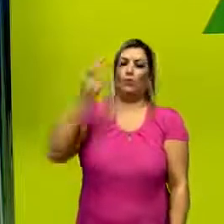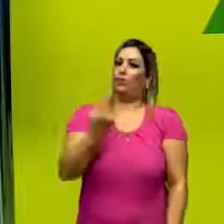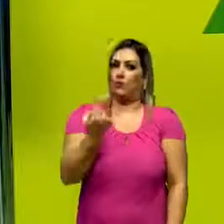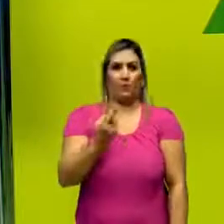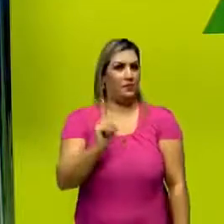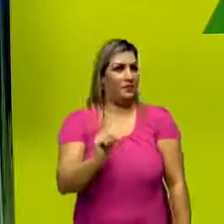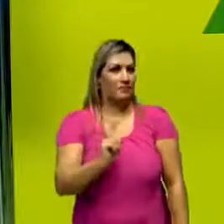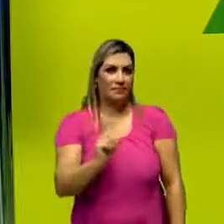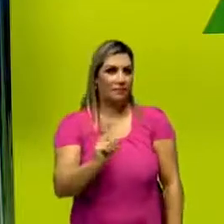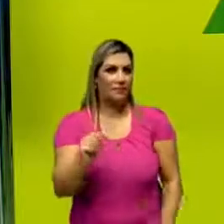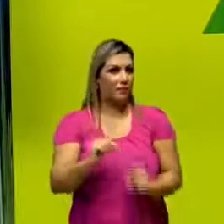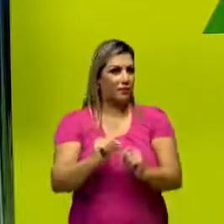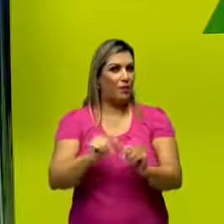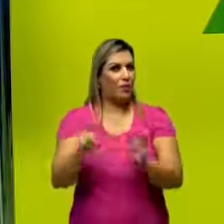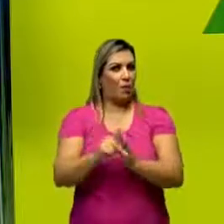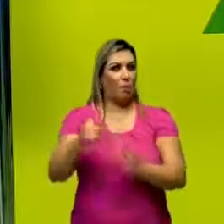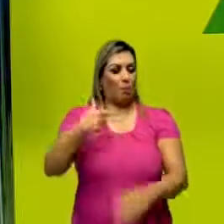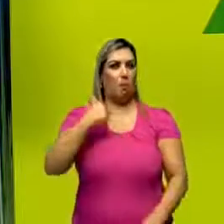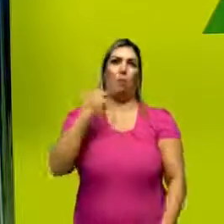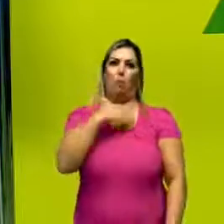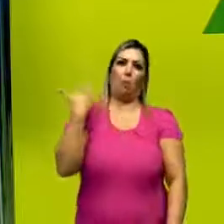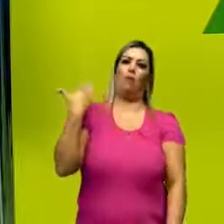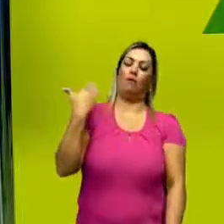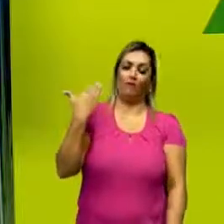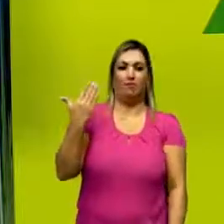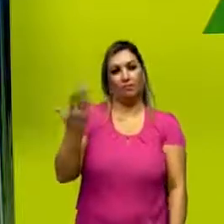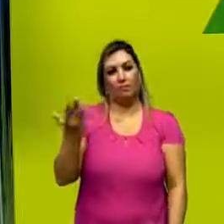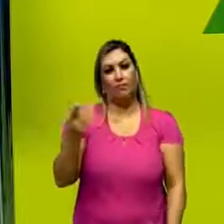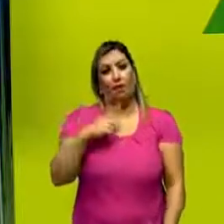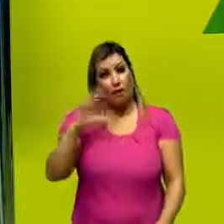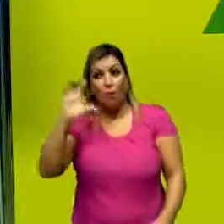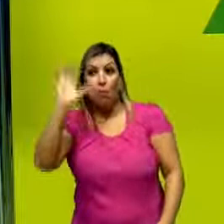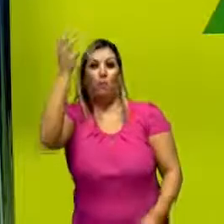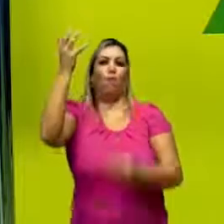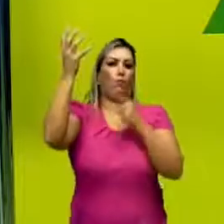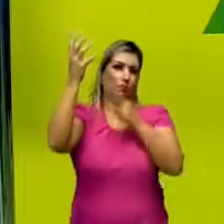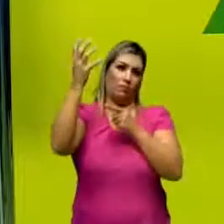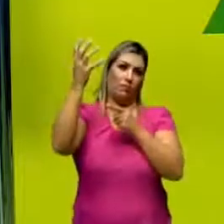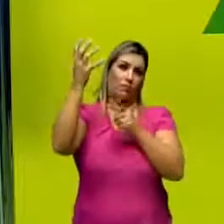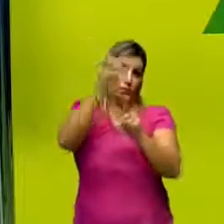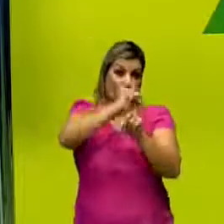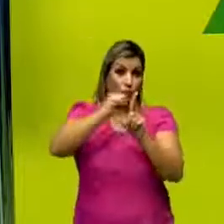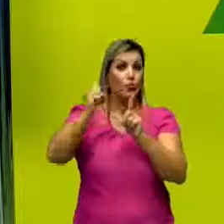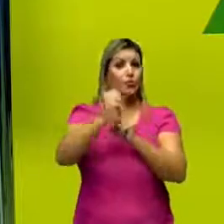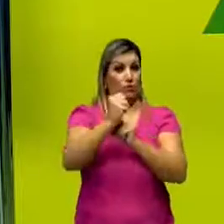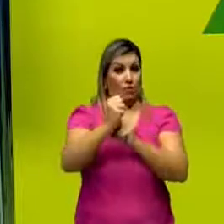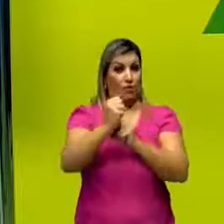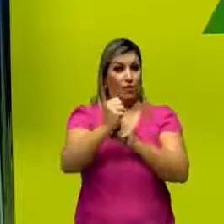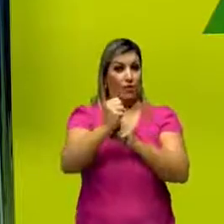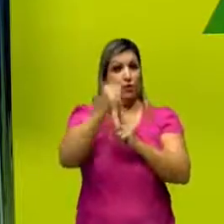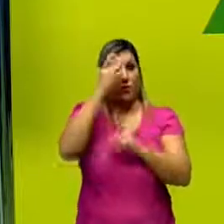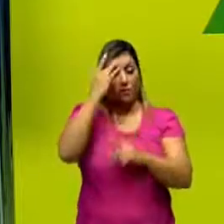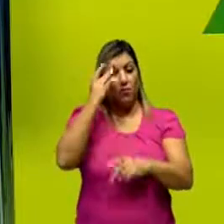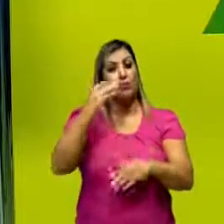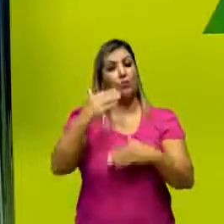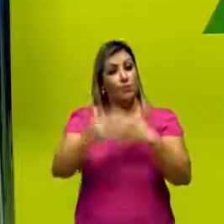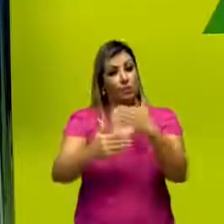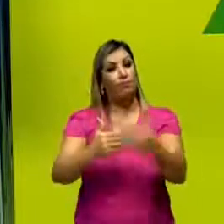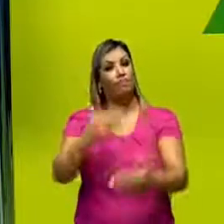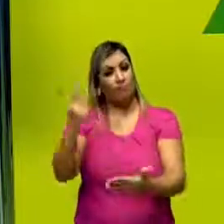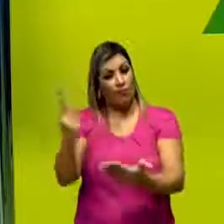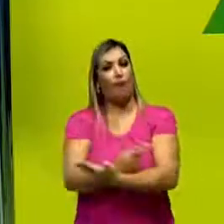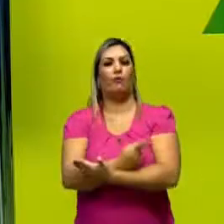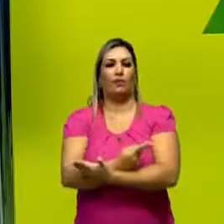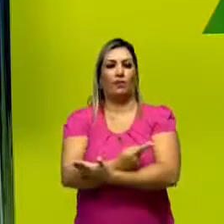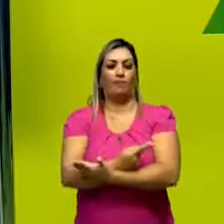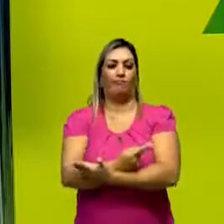fazer aquilo, né? Parte de todo um acontecimento social que levou a pessoa a cometer